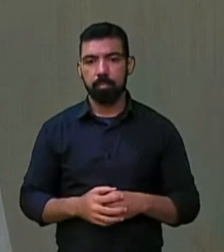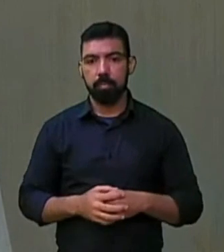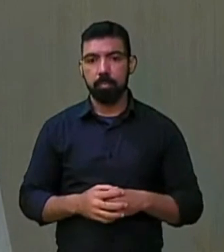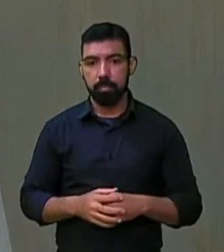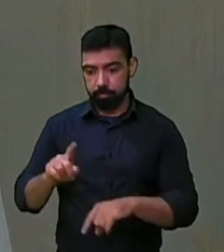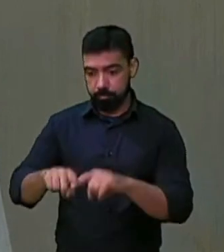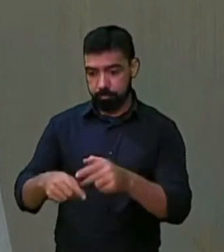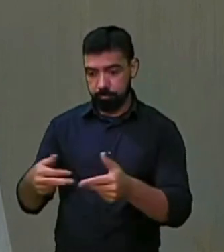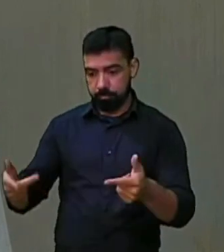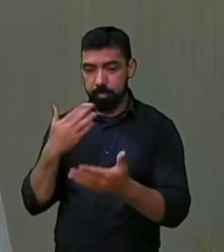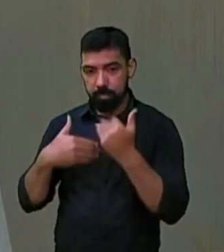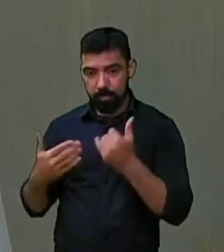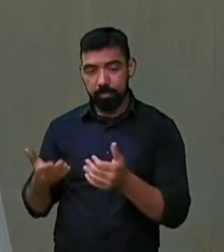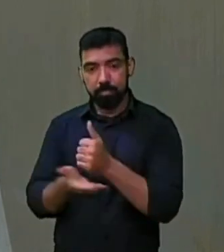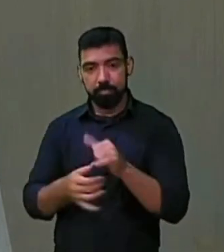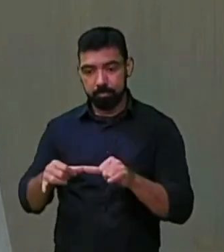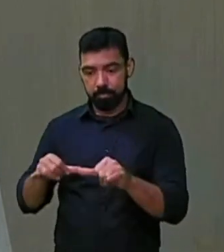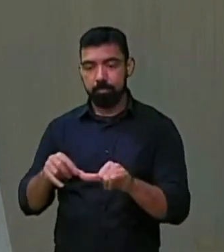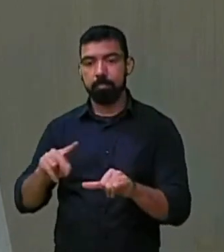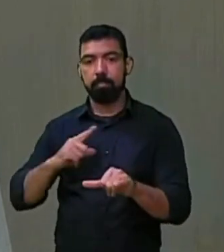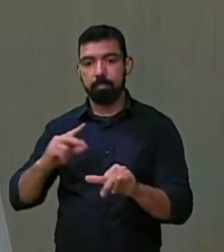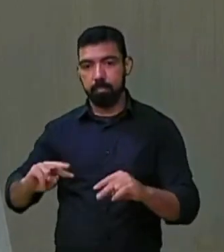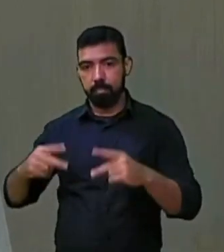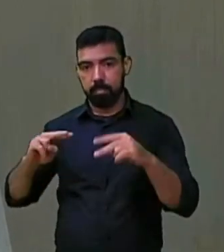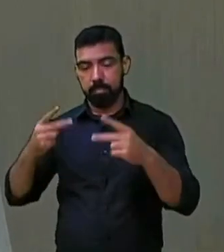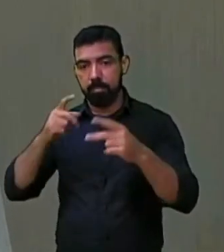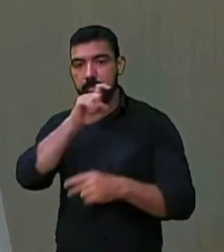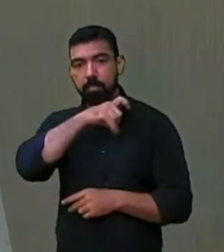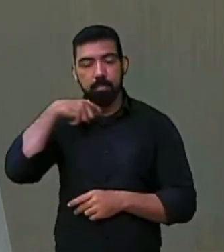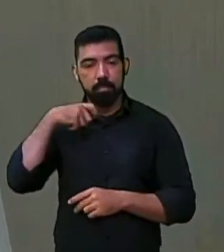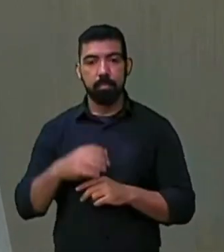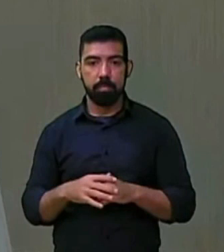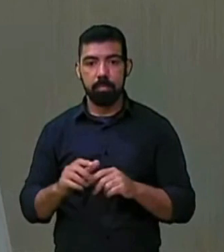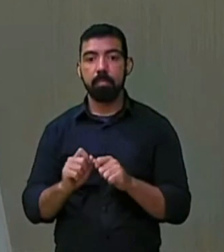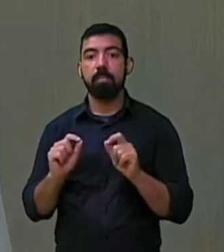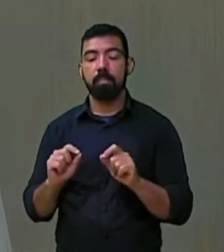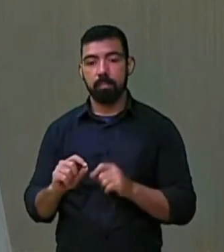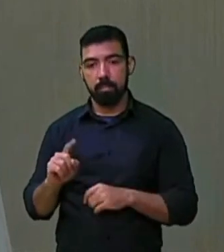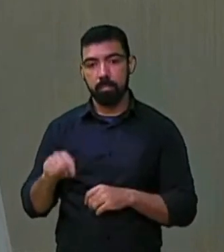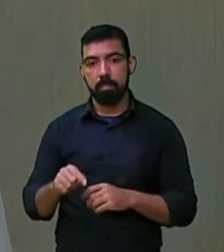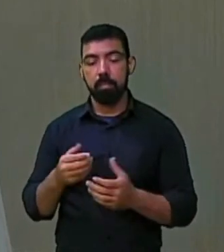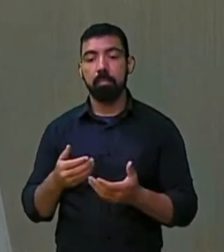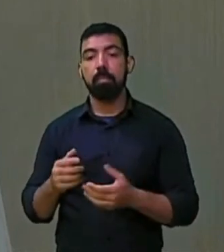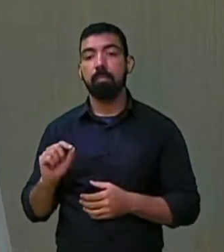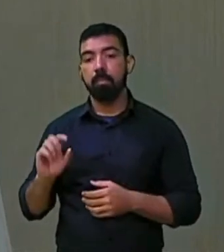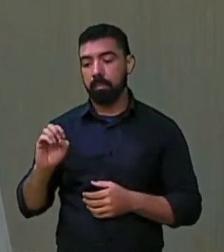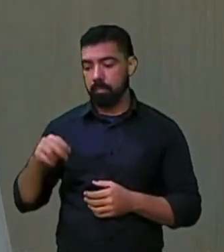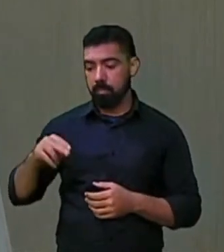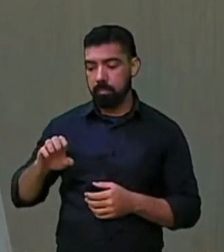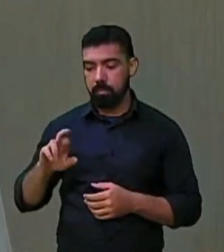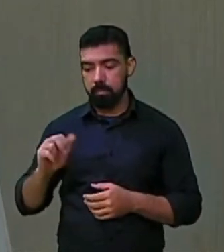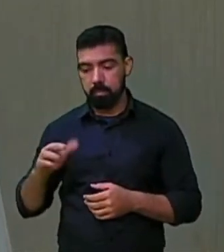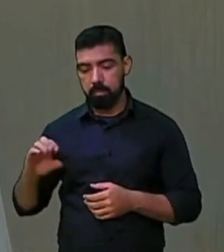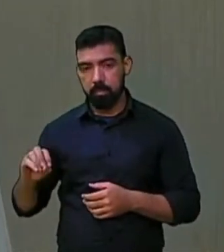produtos da cesta básica sofrerão aumento de carga tributária, passando a sofrer oneração tributária, cujas cargas